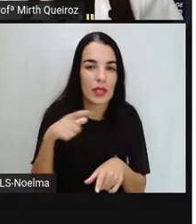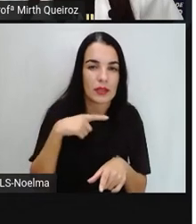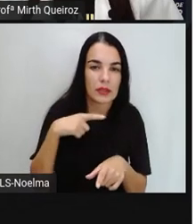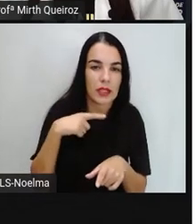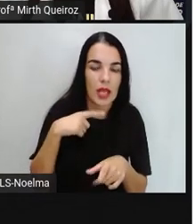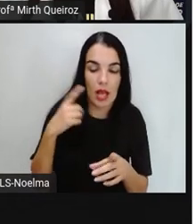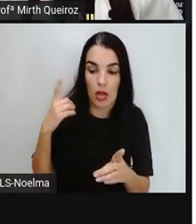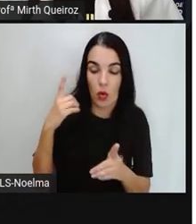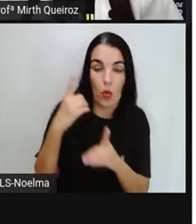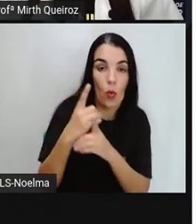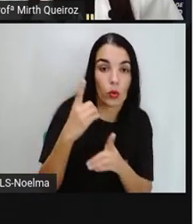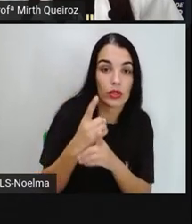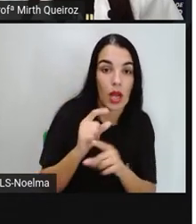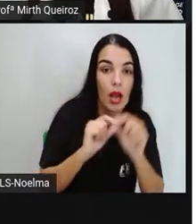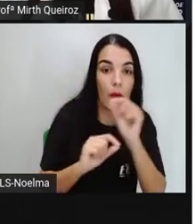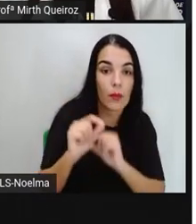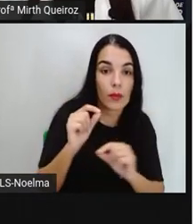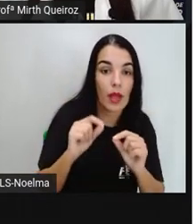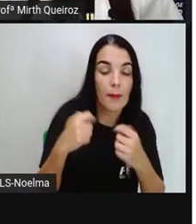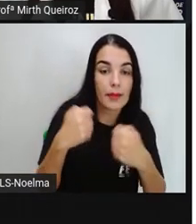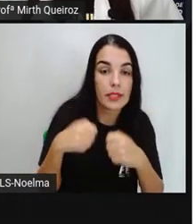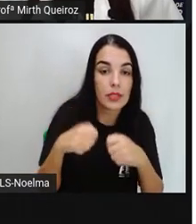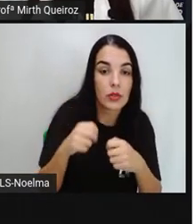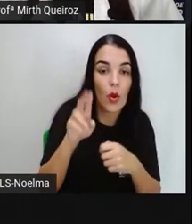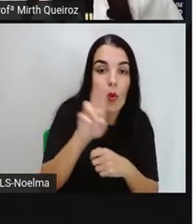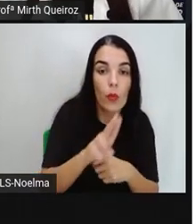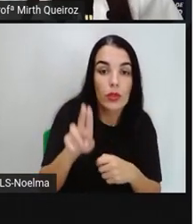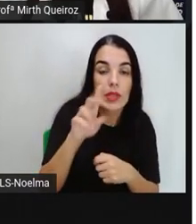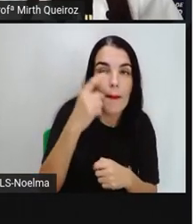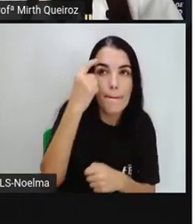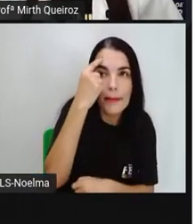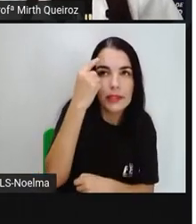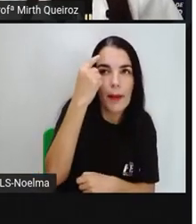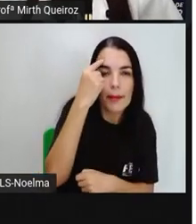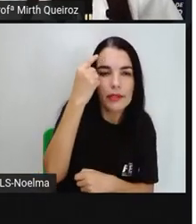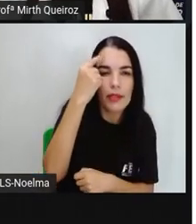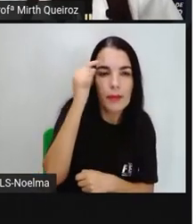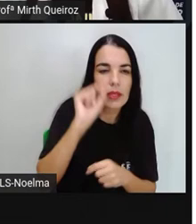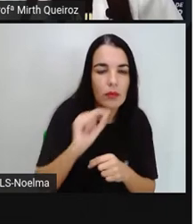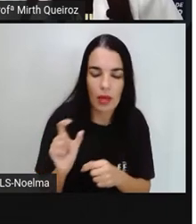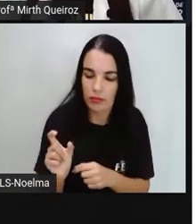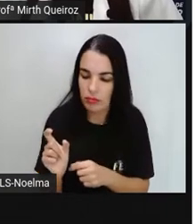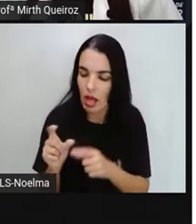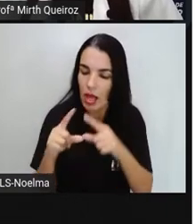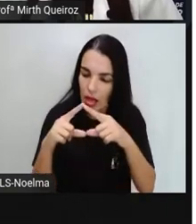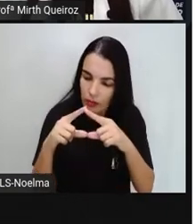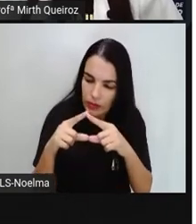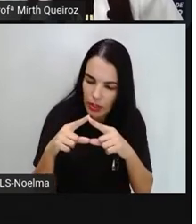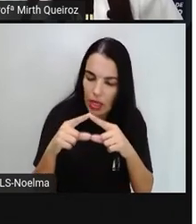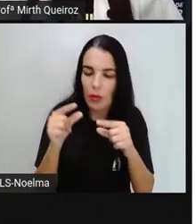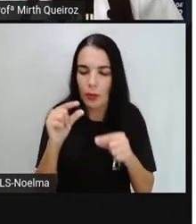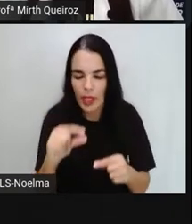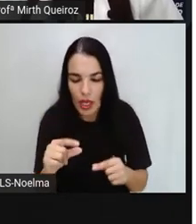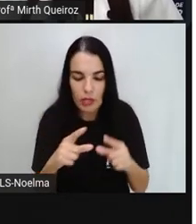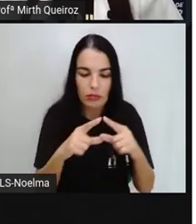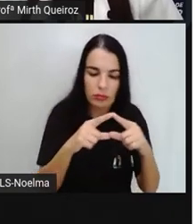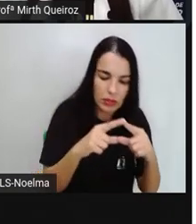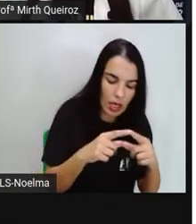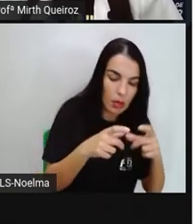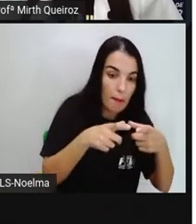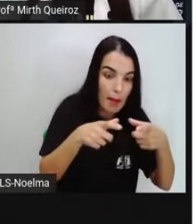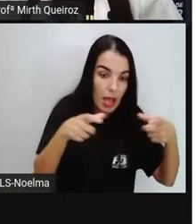medida de um lado desse triângulo, nós tivemos que pensar sobre isso, né? Então, nós juntamos aqui um